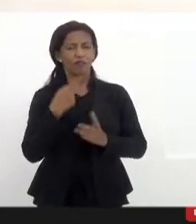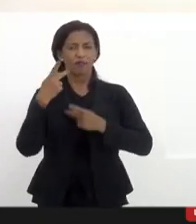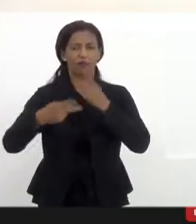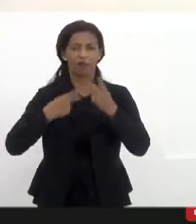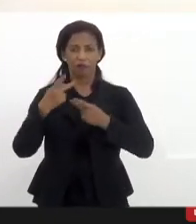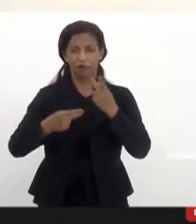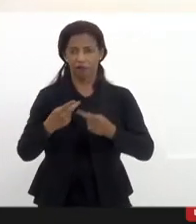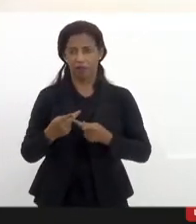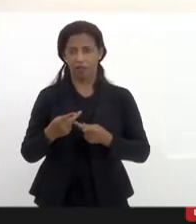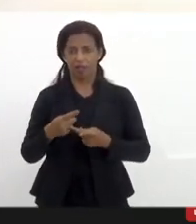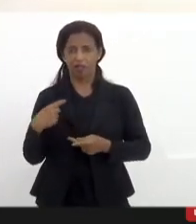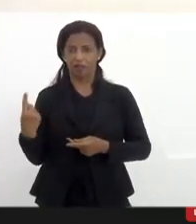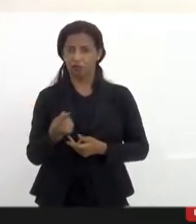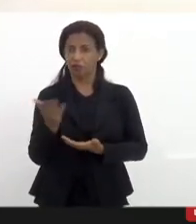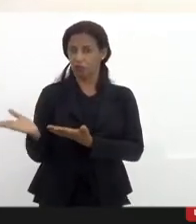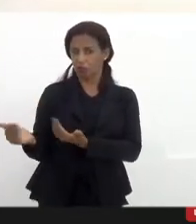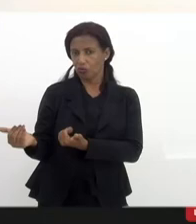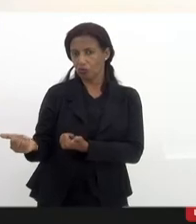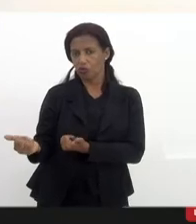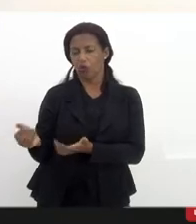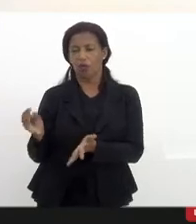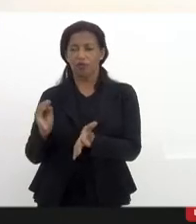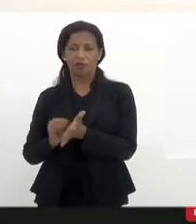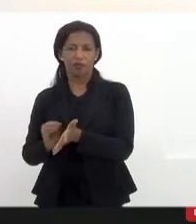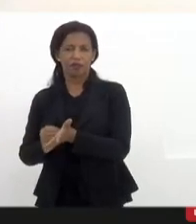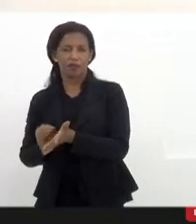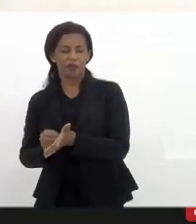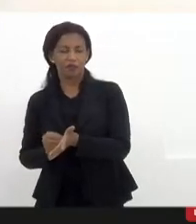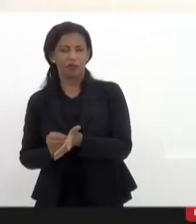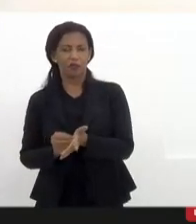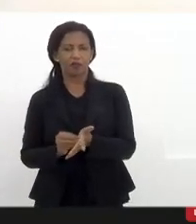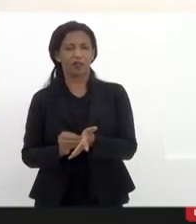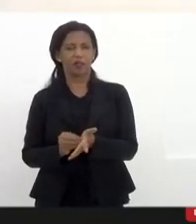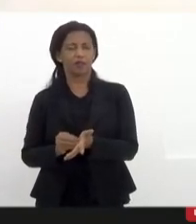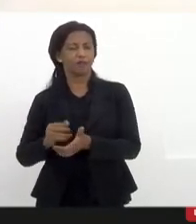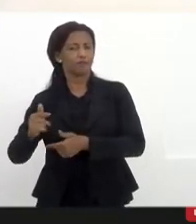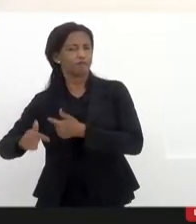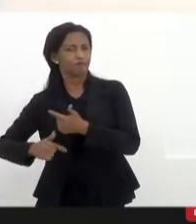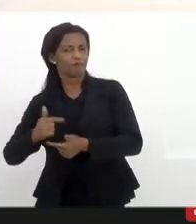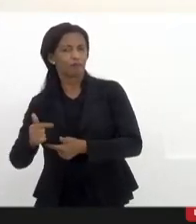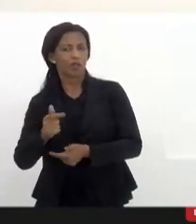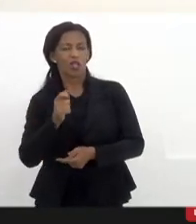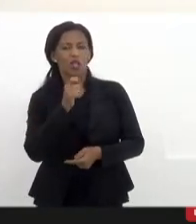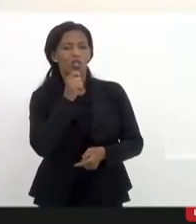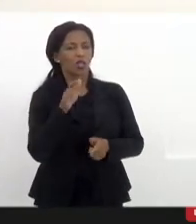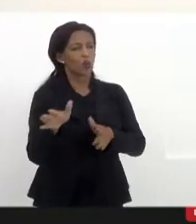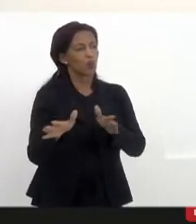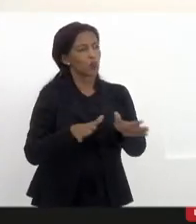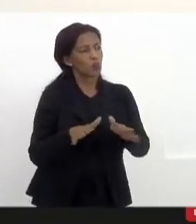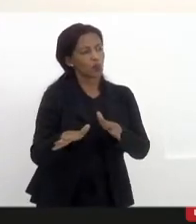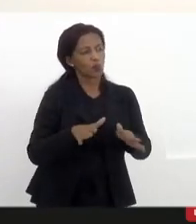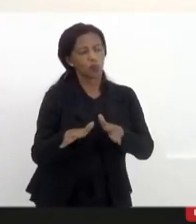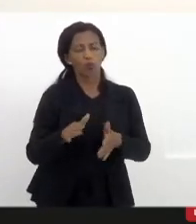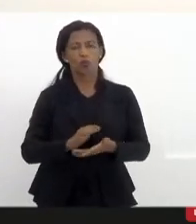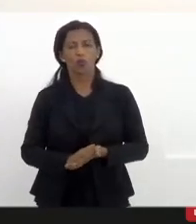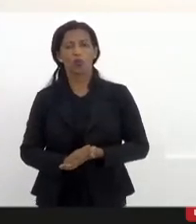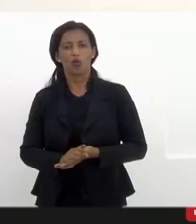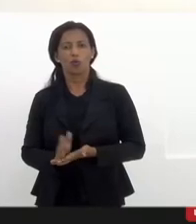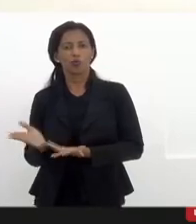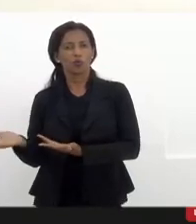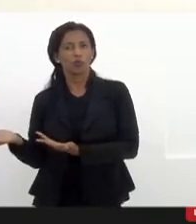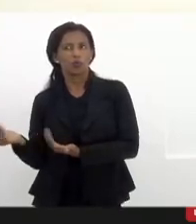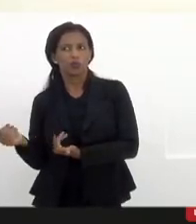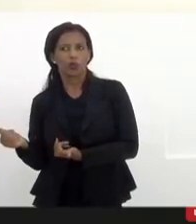a narrativa da nossa juventude improdutiva, da nossa juventude não mobilizada, das nossas